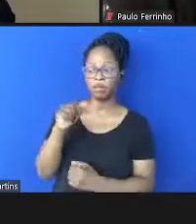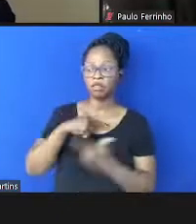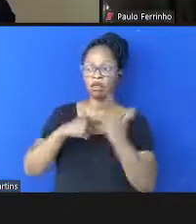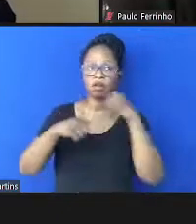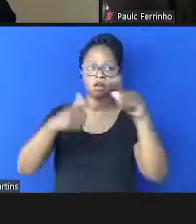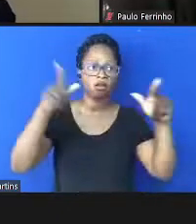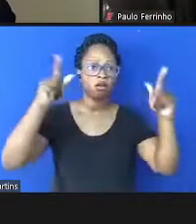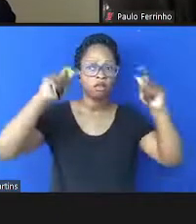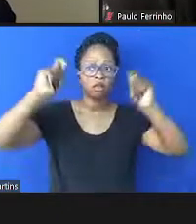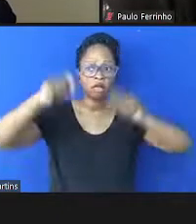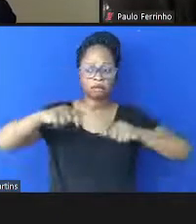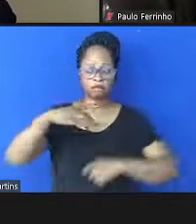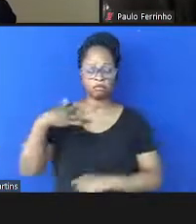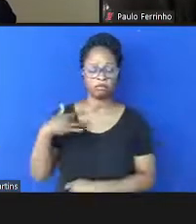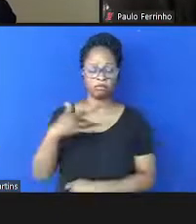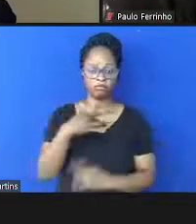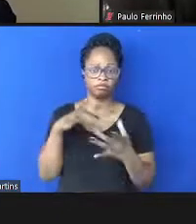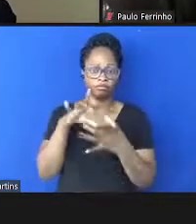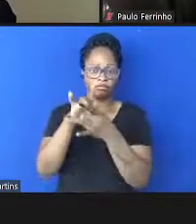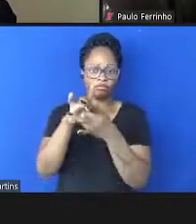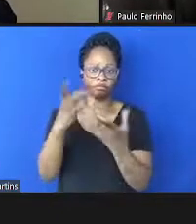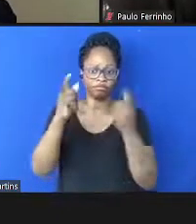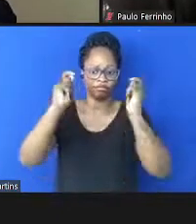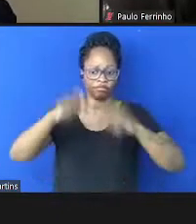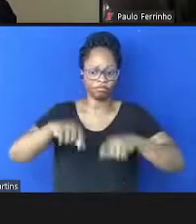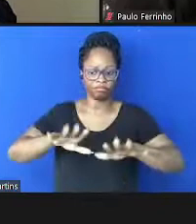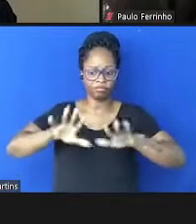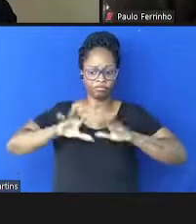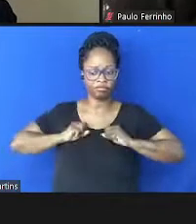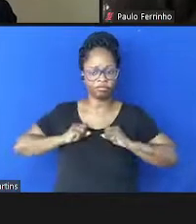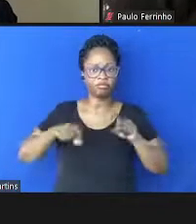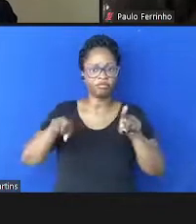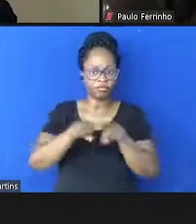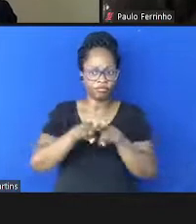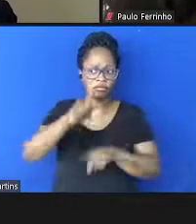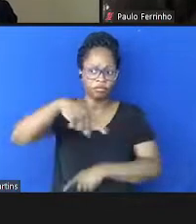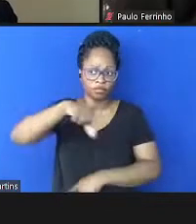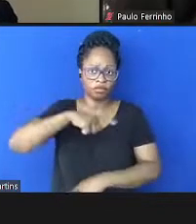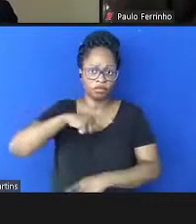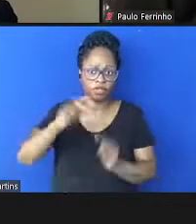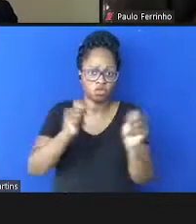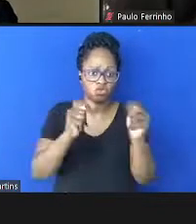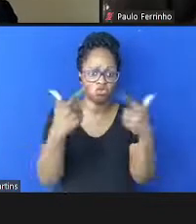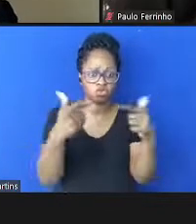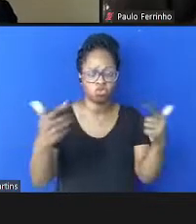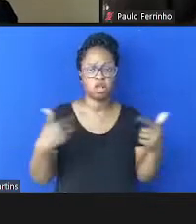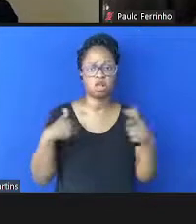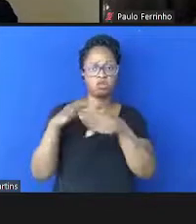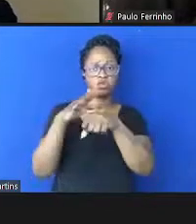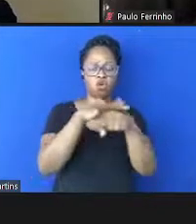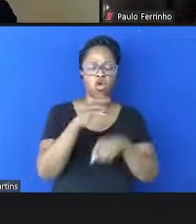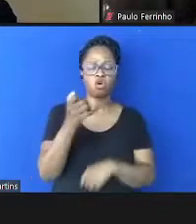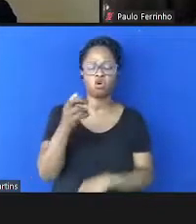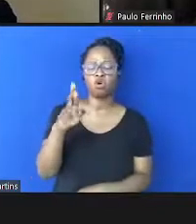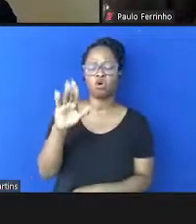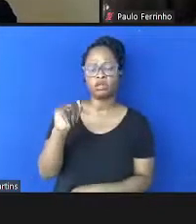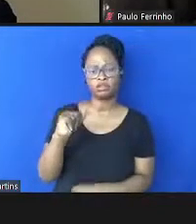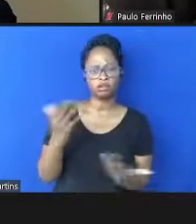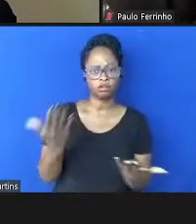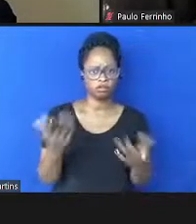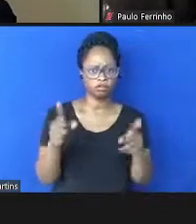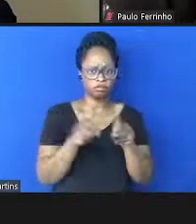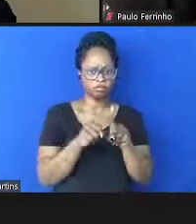de saúde, sejam condições infecciosas, que não estão sob controle, doenças crônicas, cuja